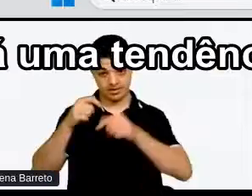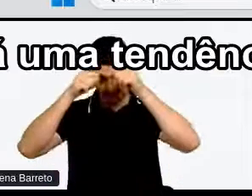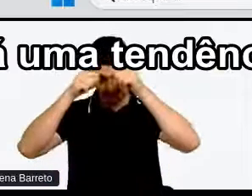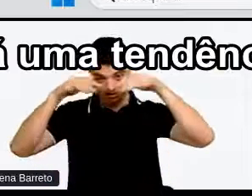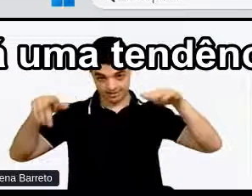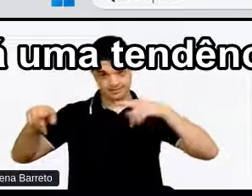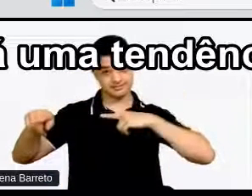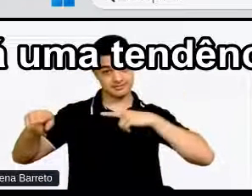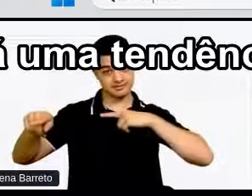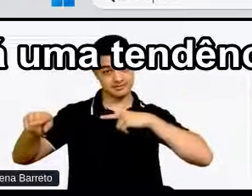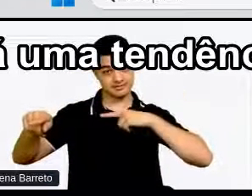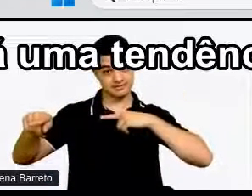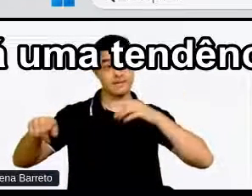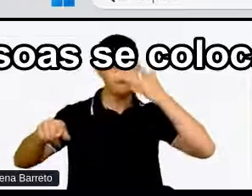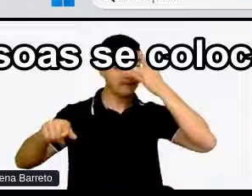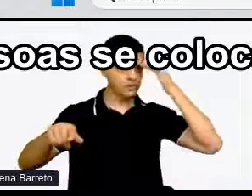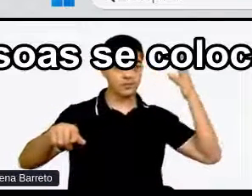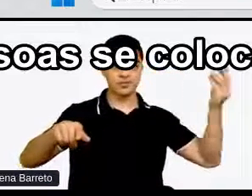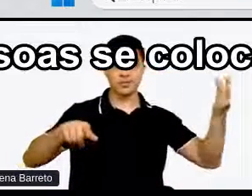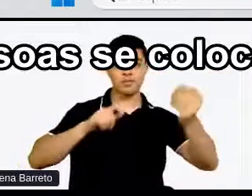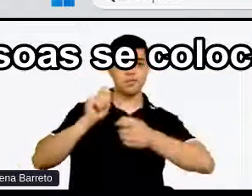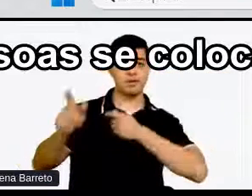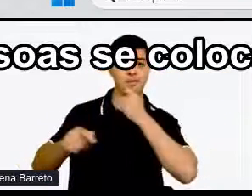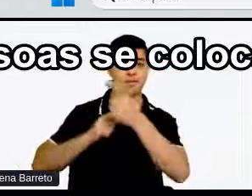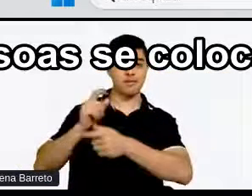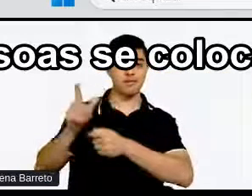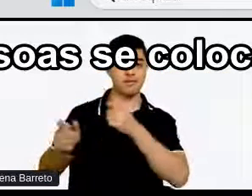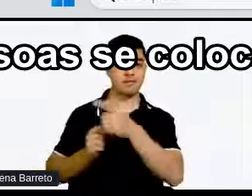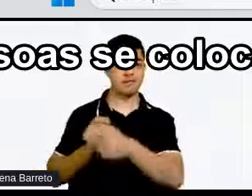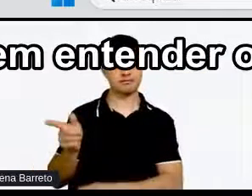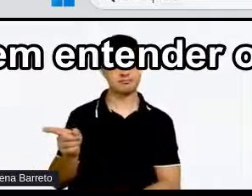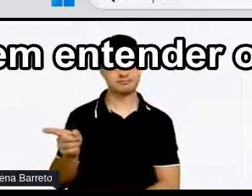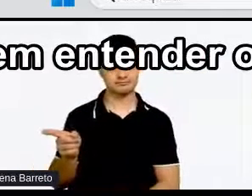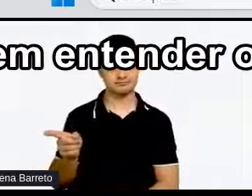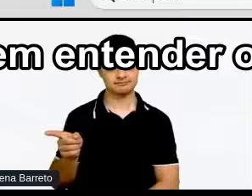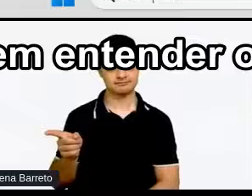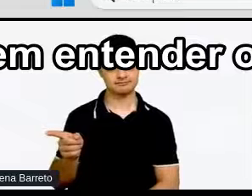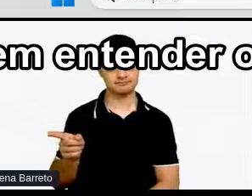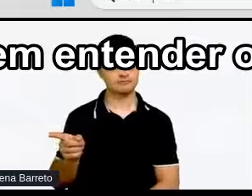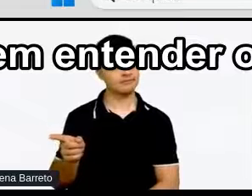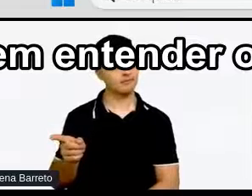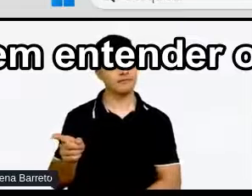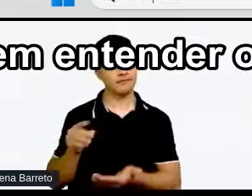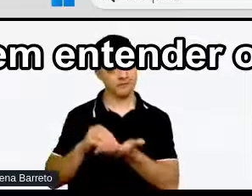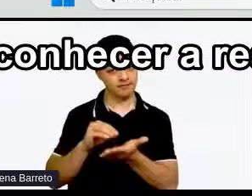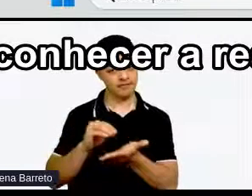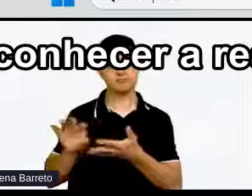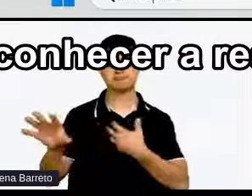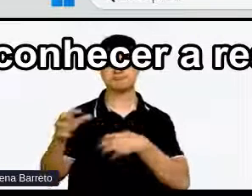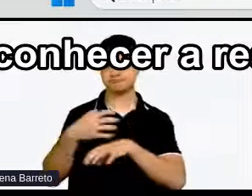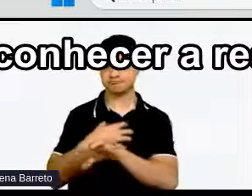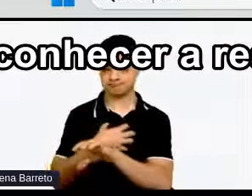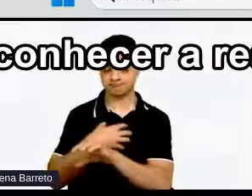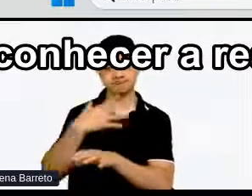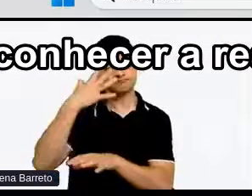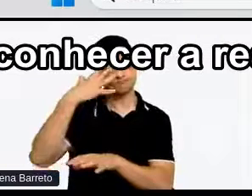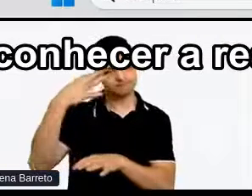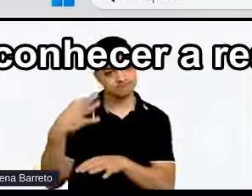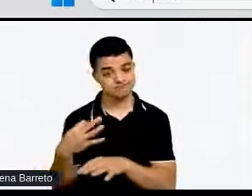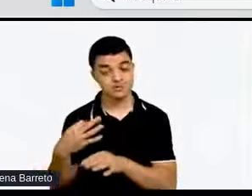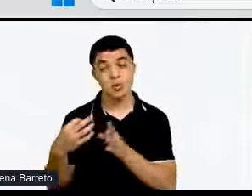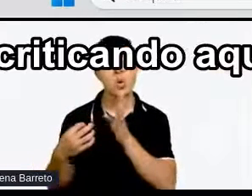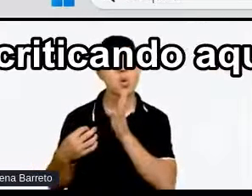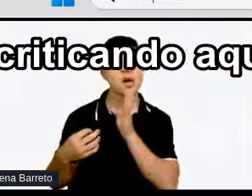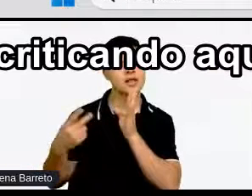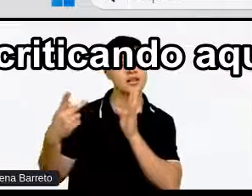Há uma tendência Há uma postura Em vez das pessoas Se colocarem No lugar da outra pessoa E tentarem entender O que está acontecendo E conhecer a realidade Do